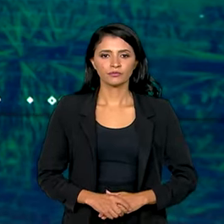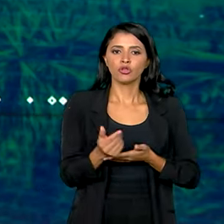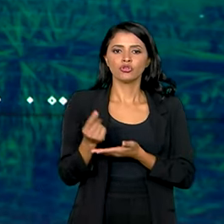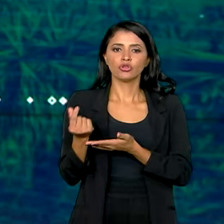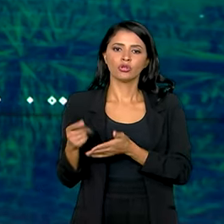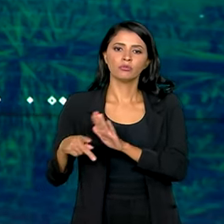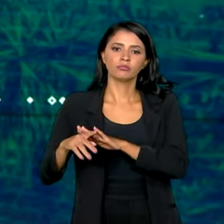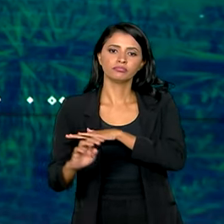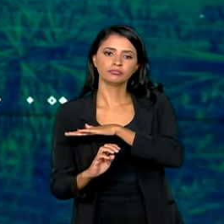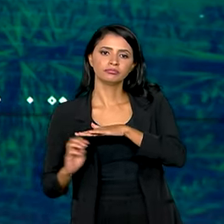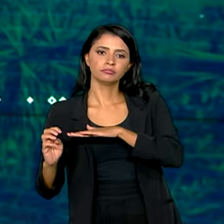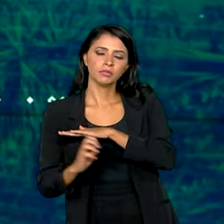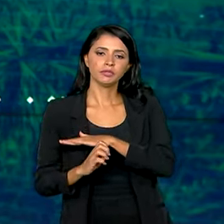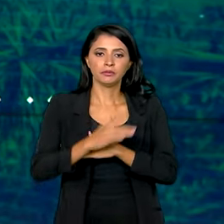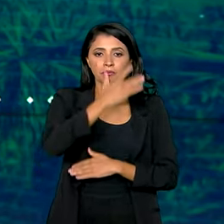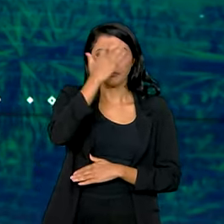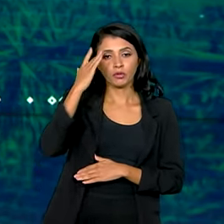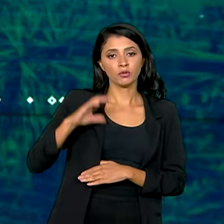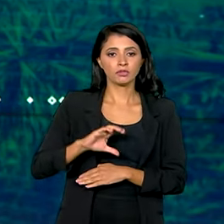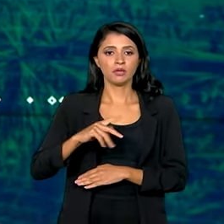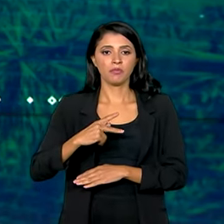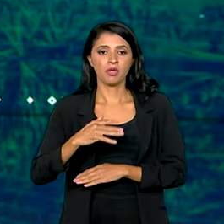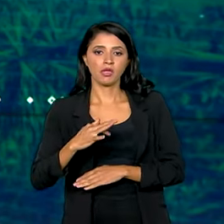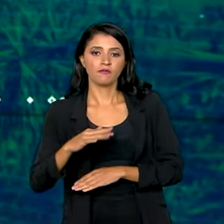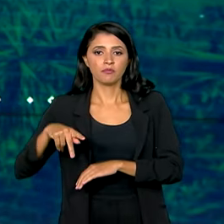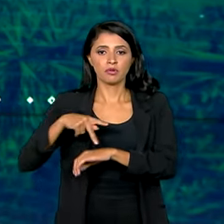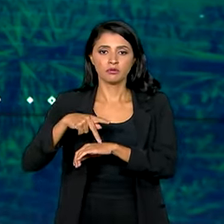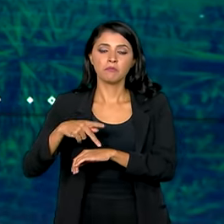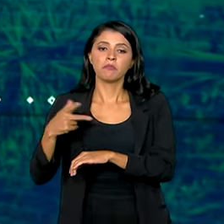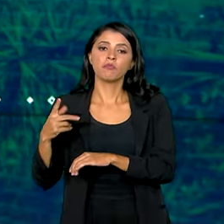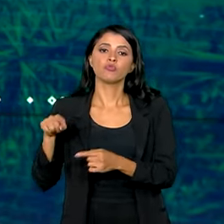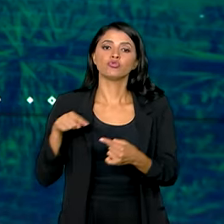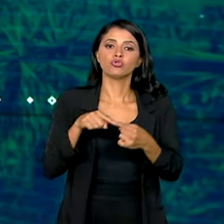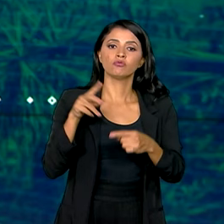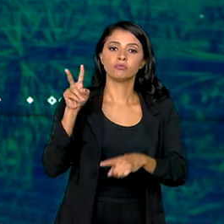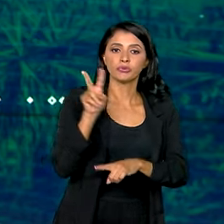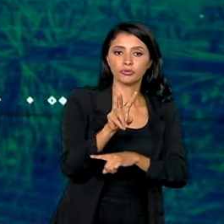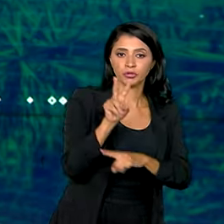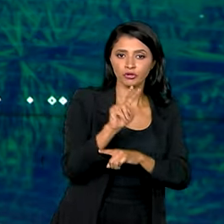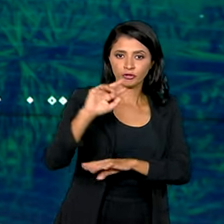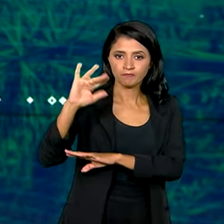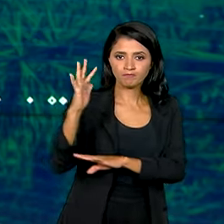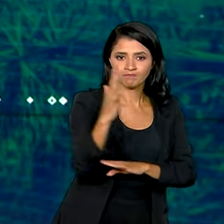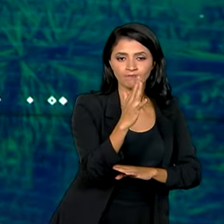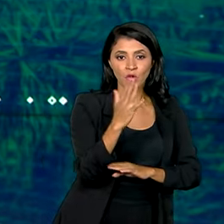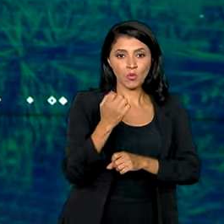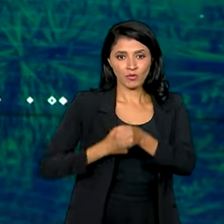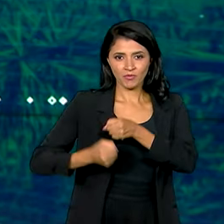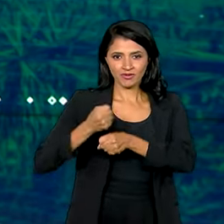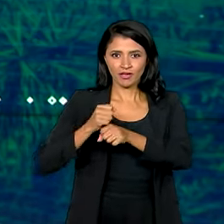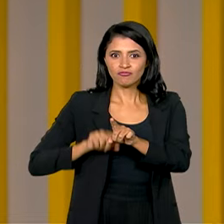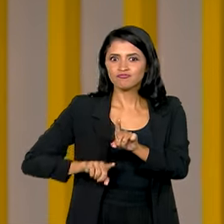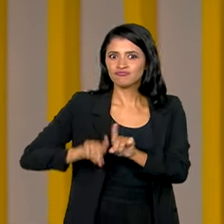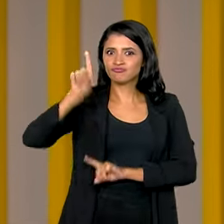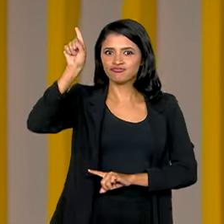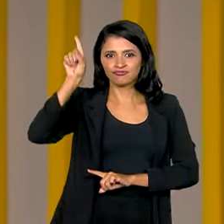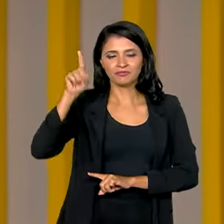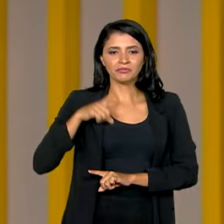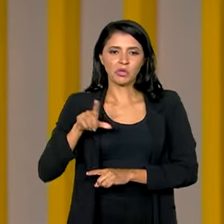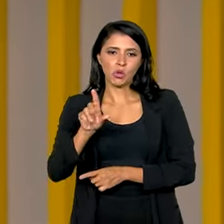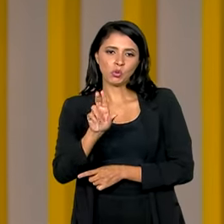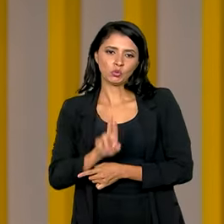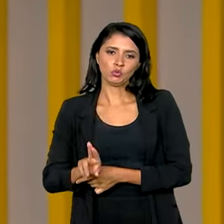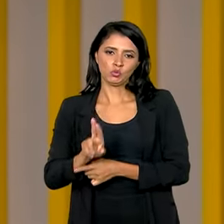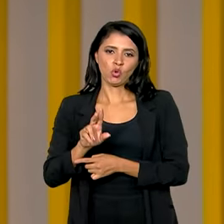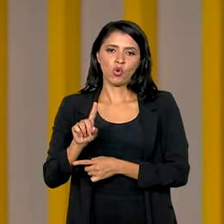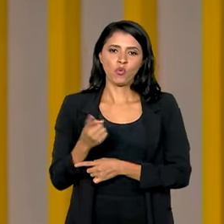O Fundo da Presas, Pessoas Físicas e Países para a Proteção da Floresta bateu recorde no ano passado. Aplicou 1